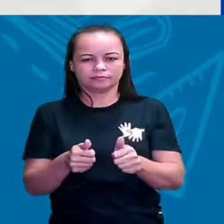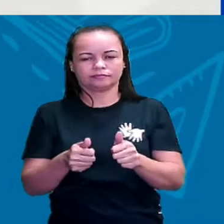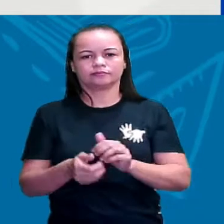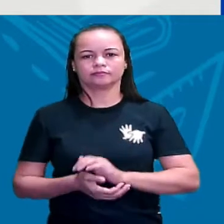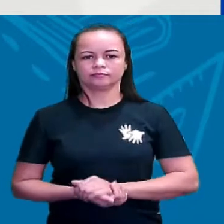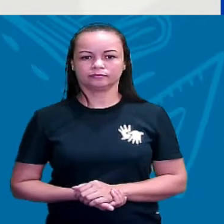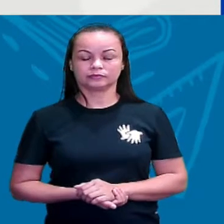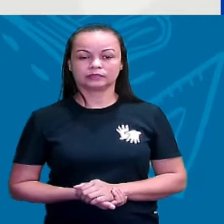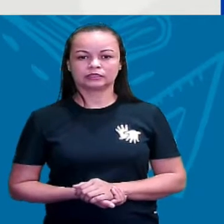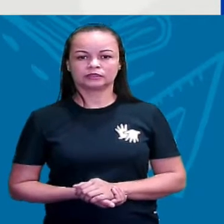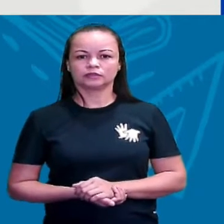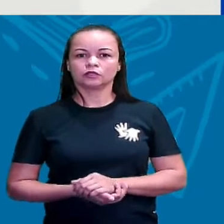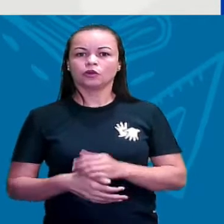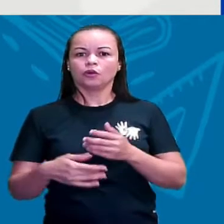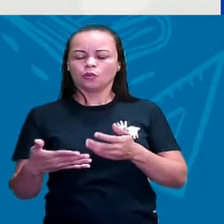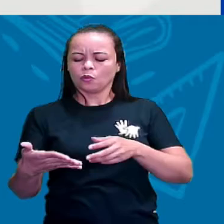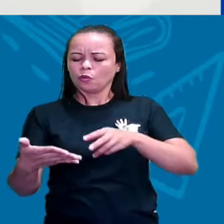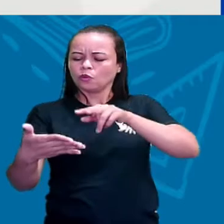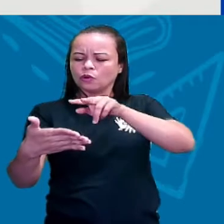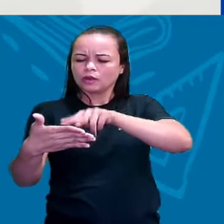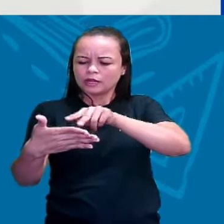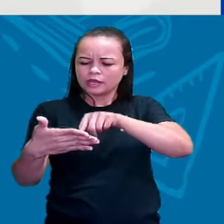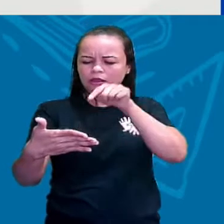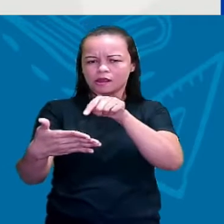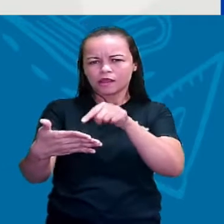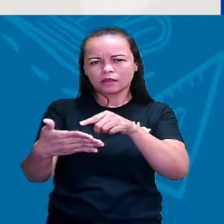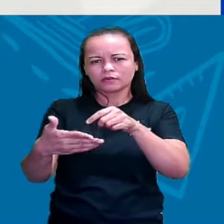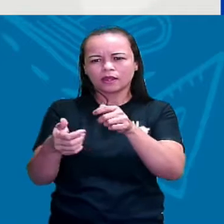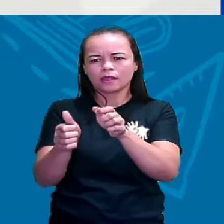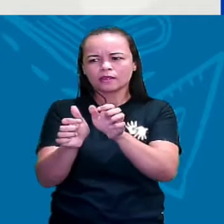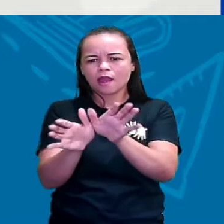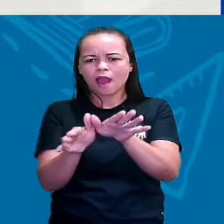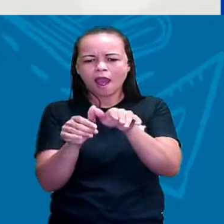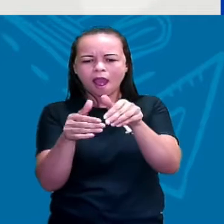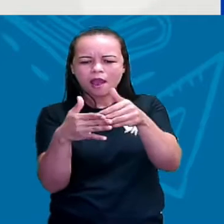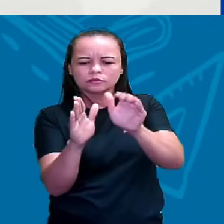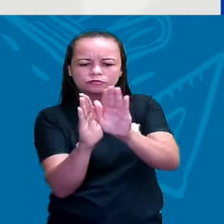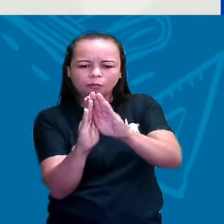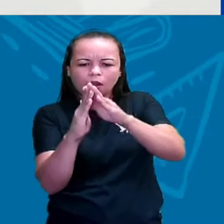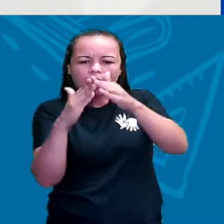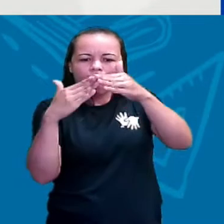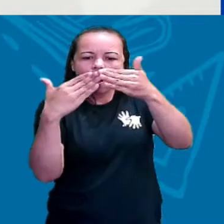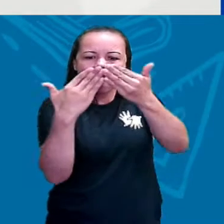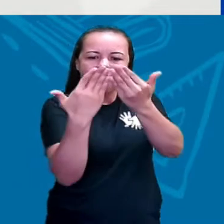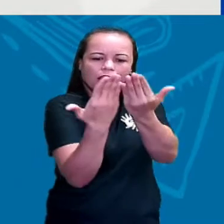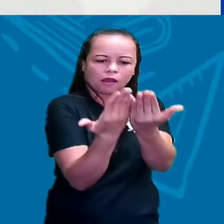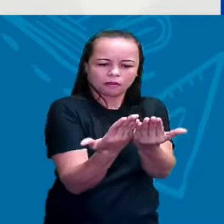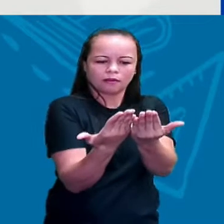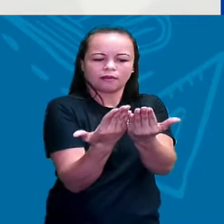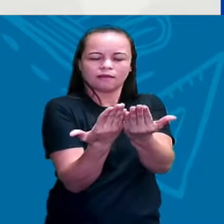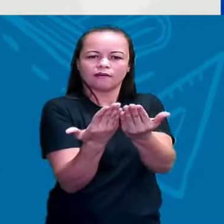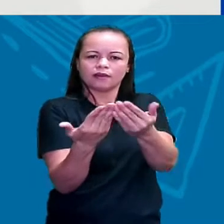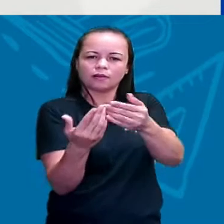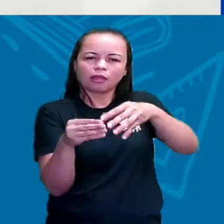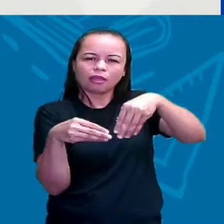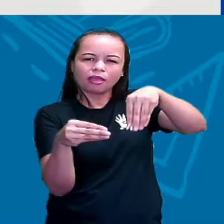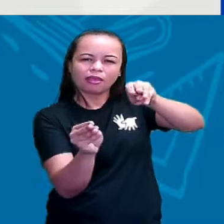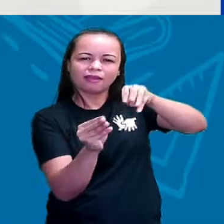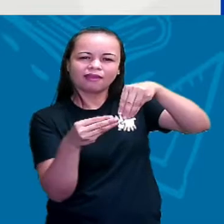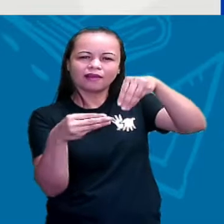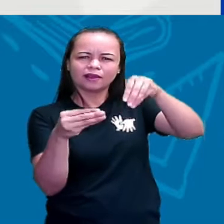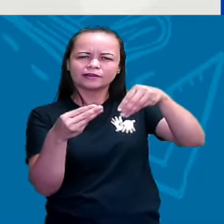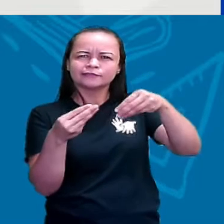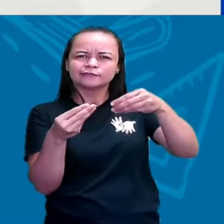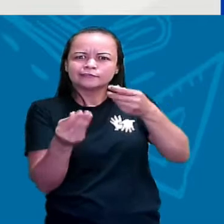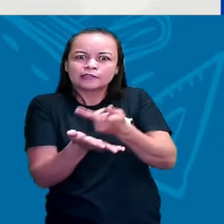tem asas longas e leves, que de repente levam a